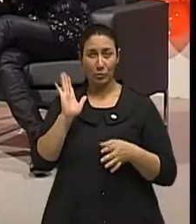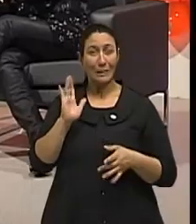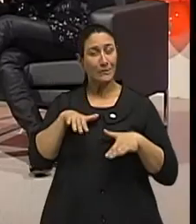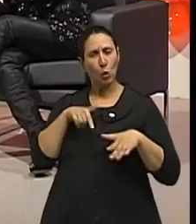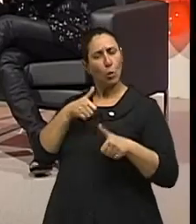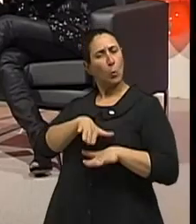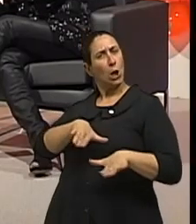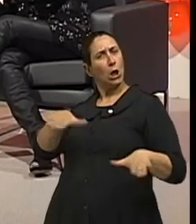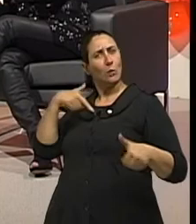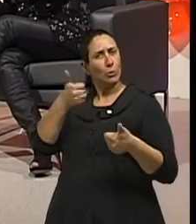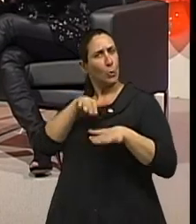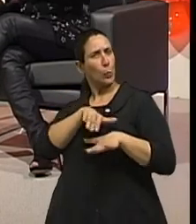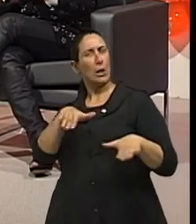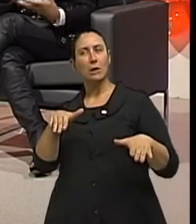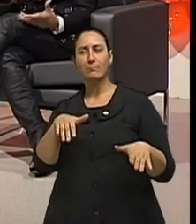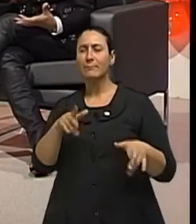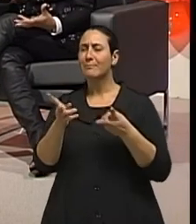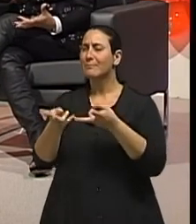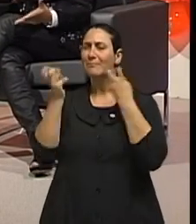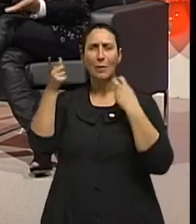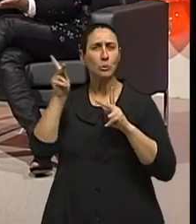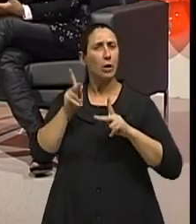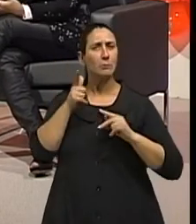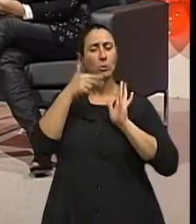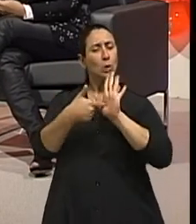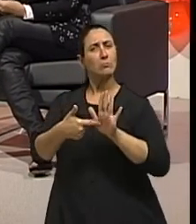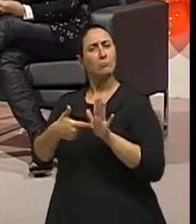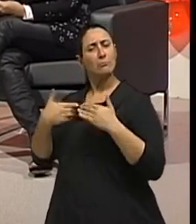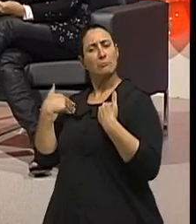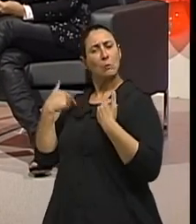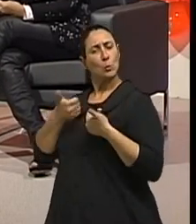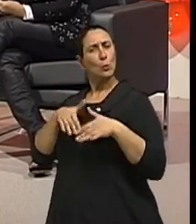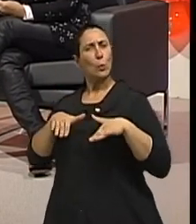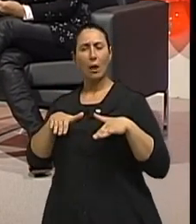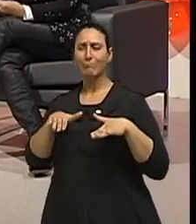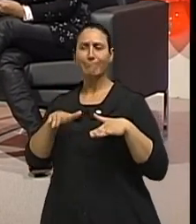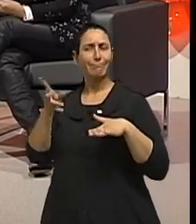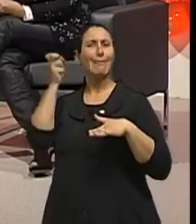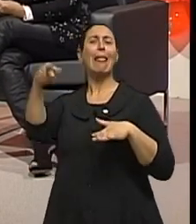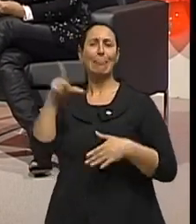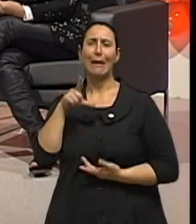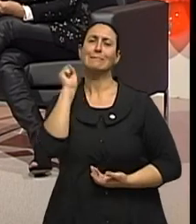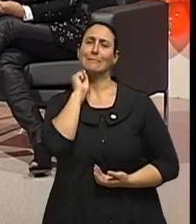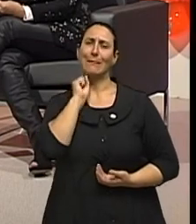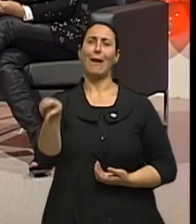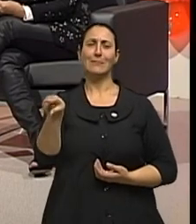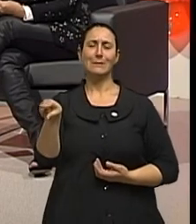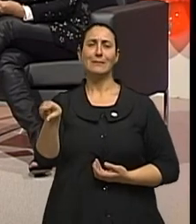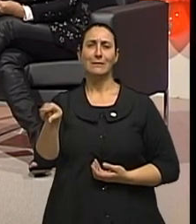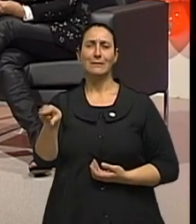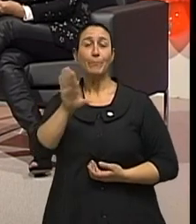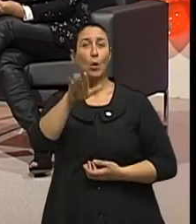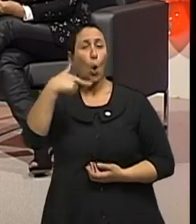Já é visível que ela está tensa. Sem dúvida nenhuma. Porque o corpo fala, né? Claro, claro. o Pierre Weil, com certeza, o corpo fala. Sem dúvida nenhuma. E outras vezes as